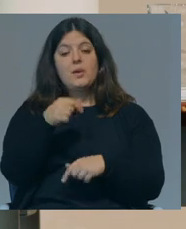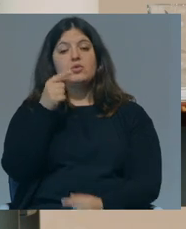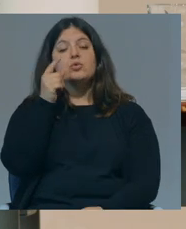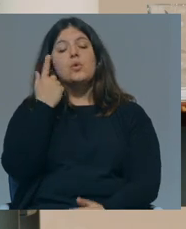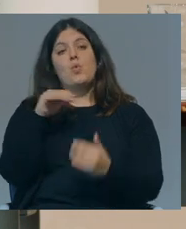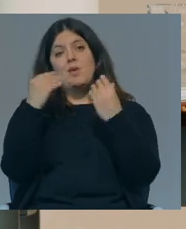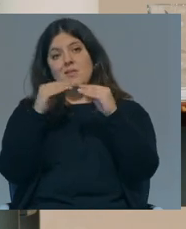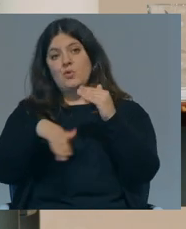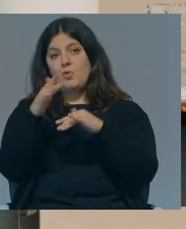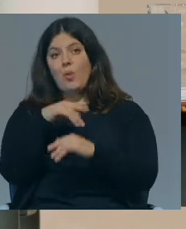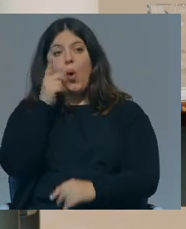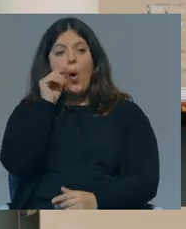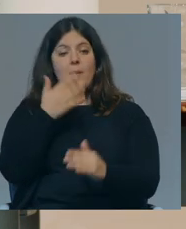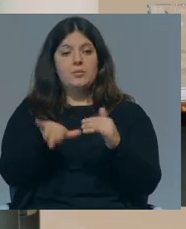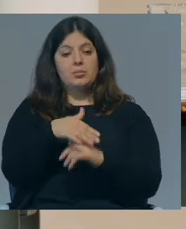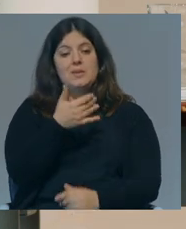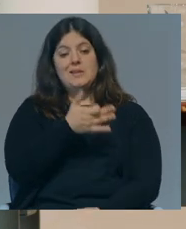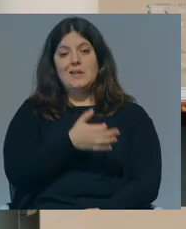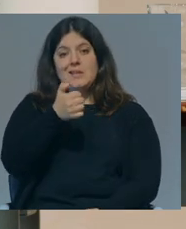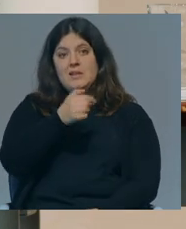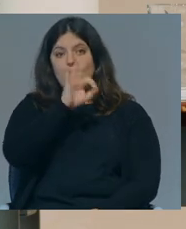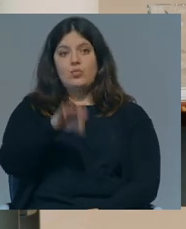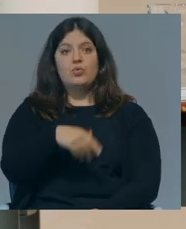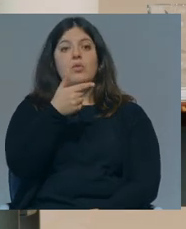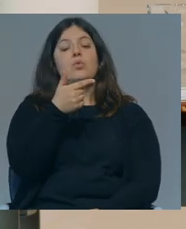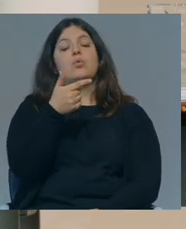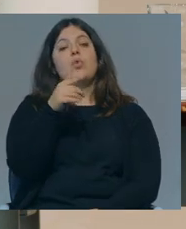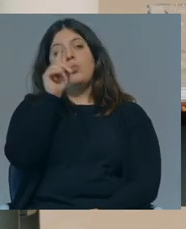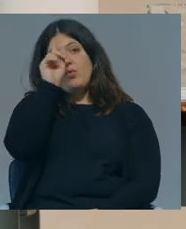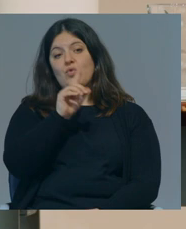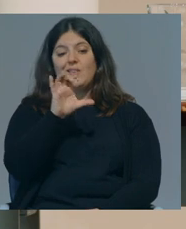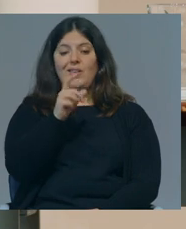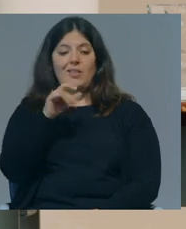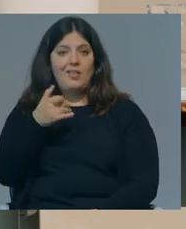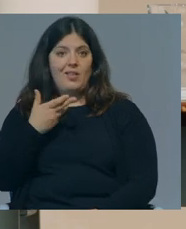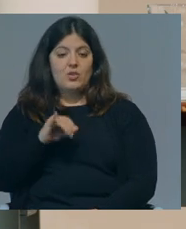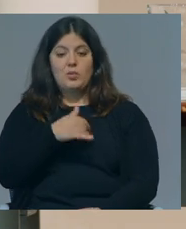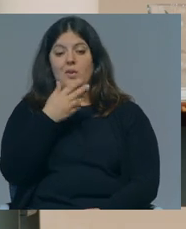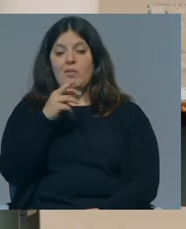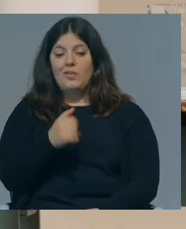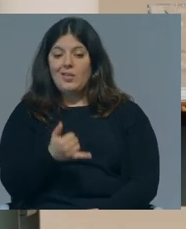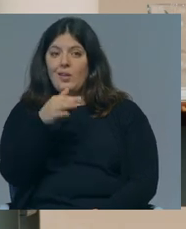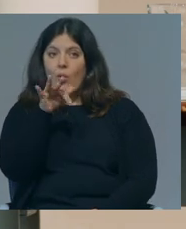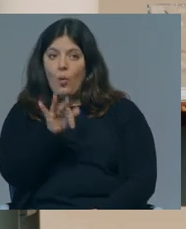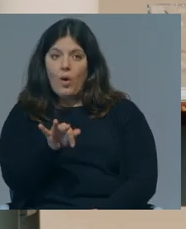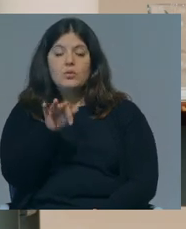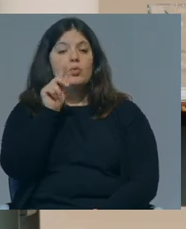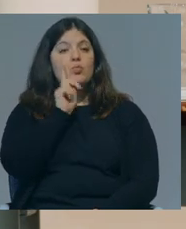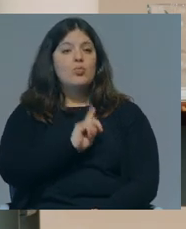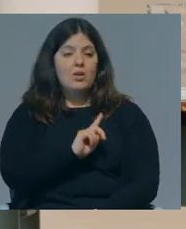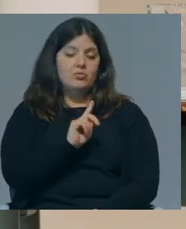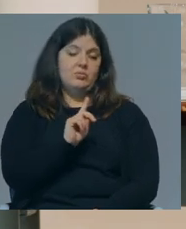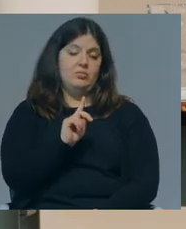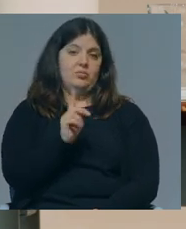dominam com 75,5% de professores catedráticos para 24,5% de mulheres catedráticas.